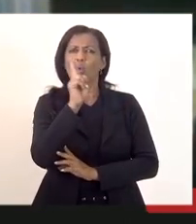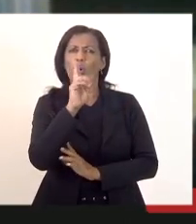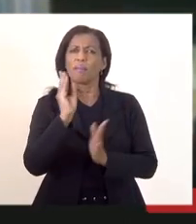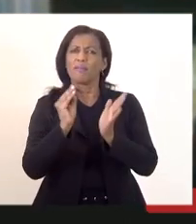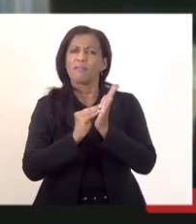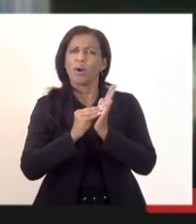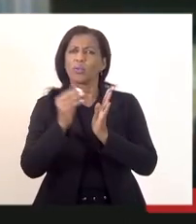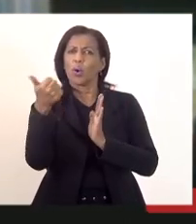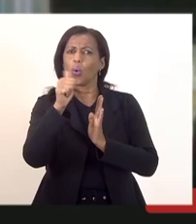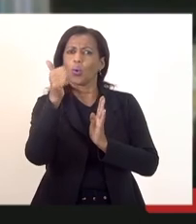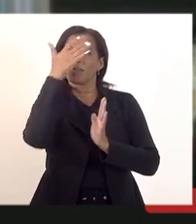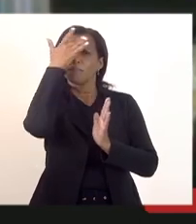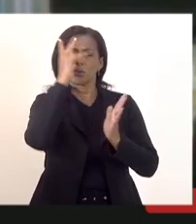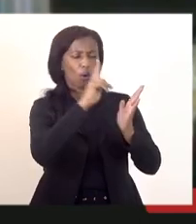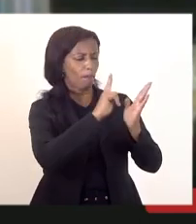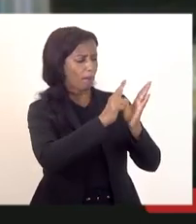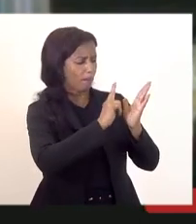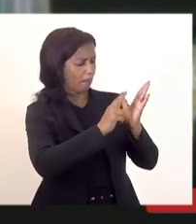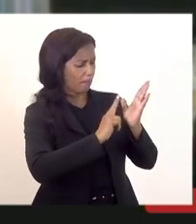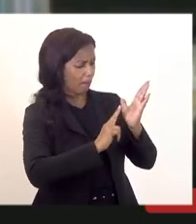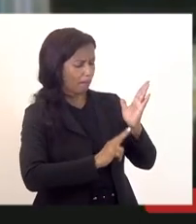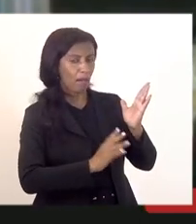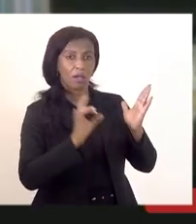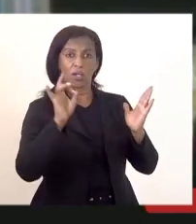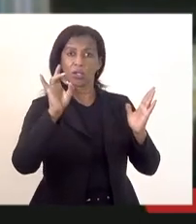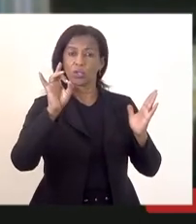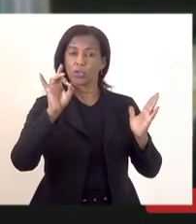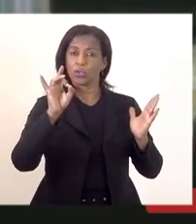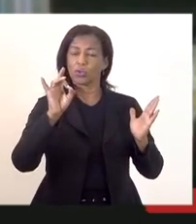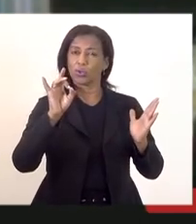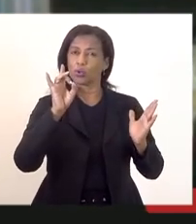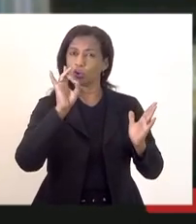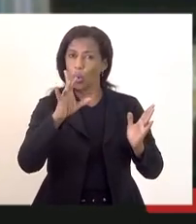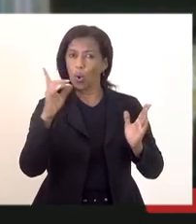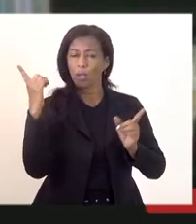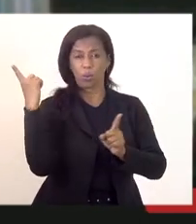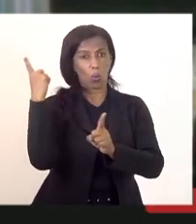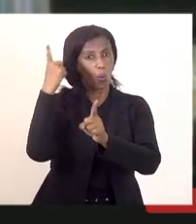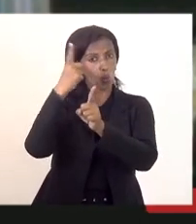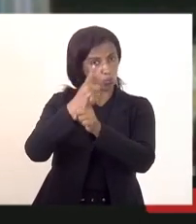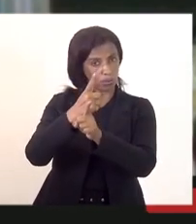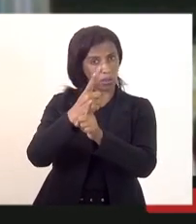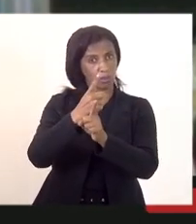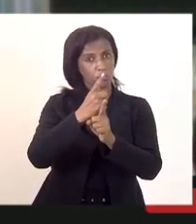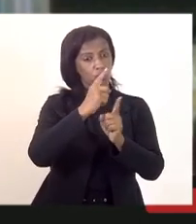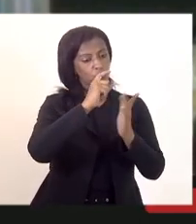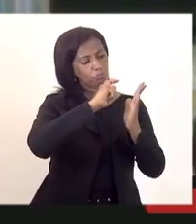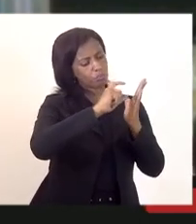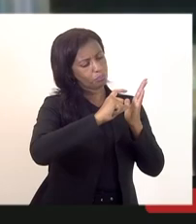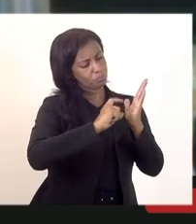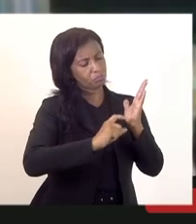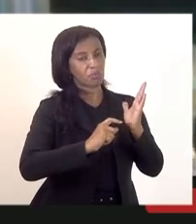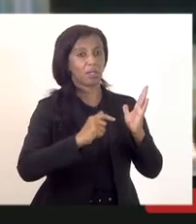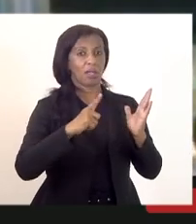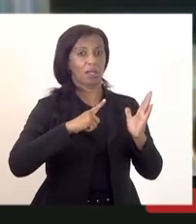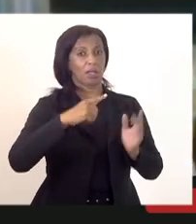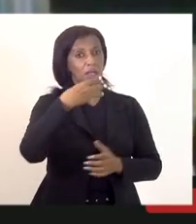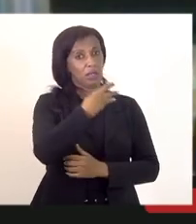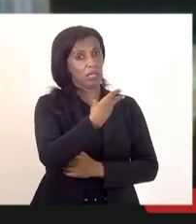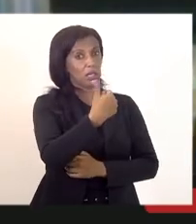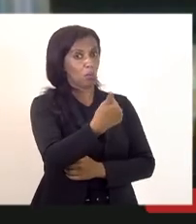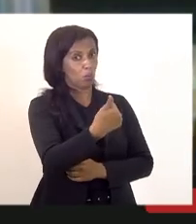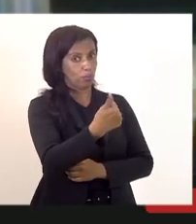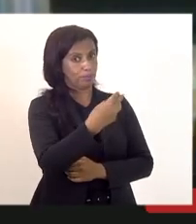ou seja só aparece nós encontramos um número e não chegamos ao número de 35 chegamos ao número de 31